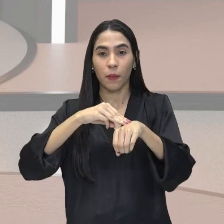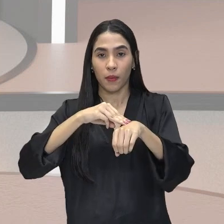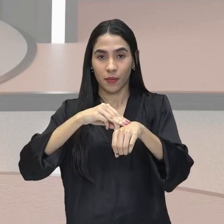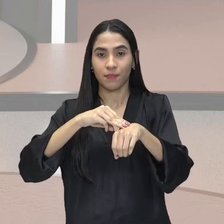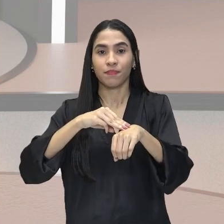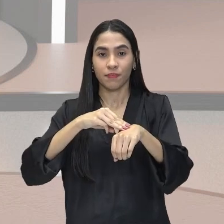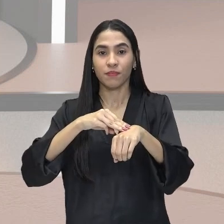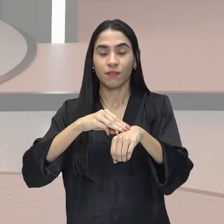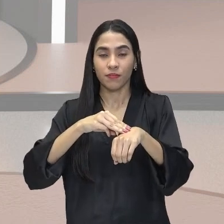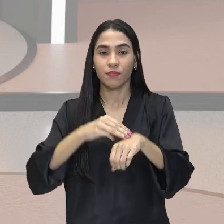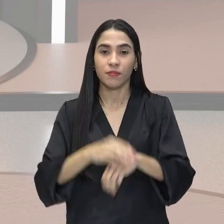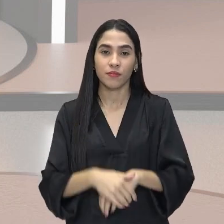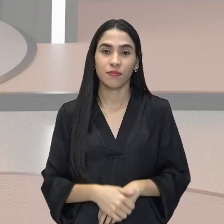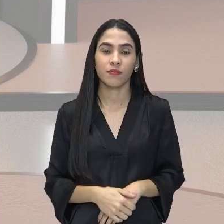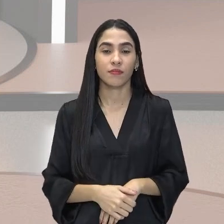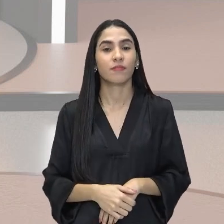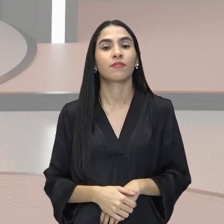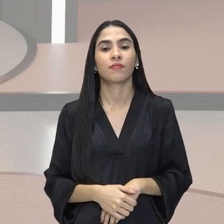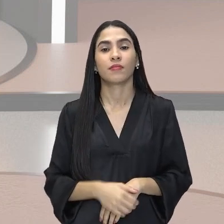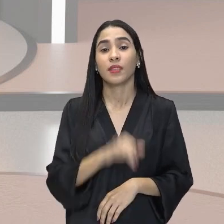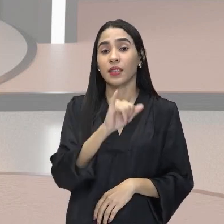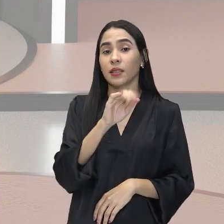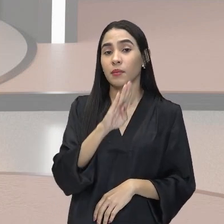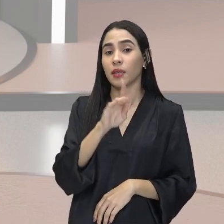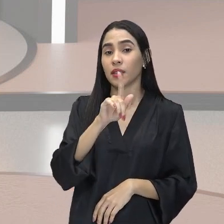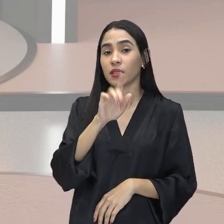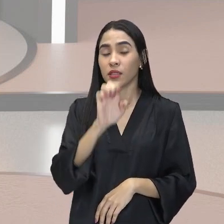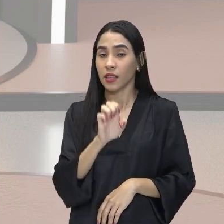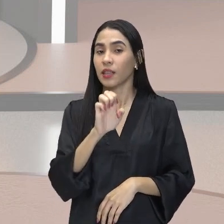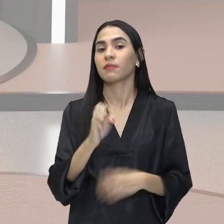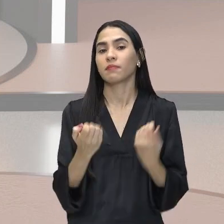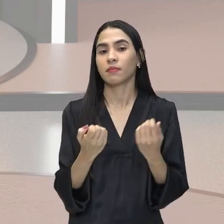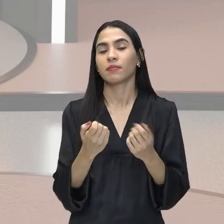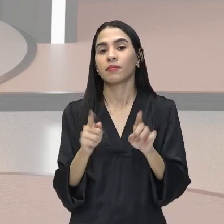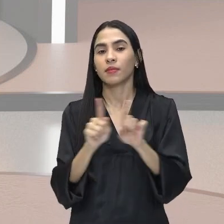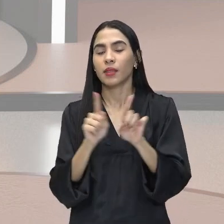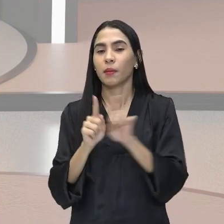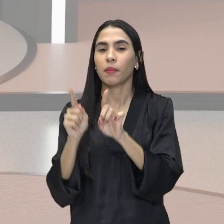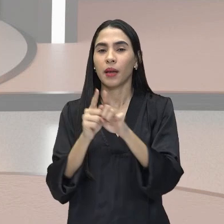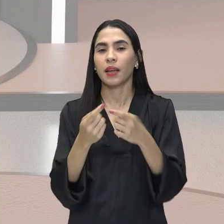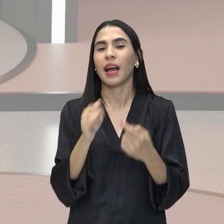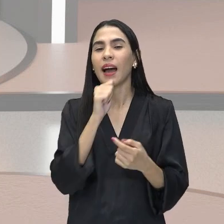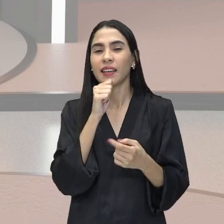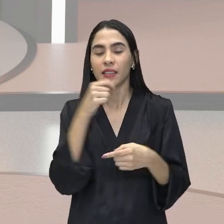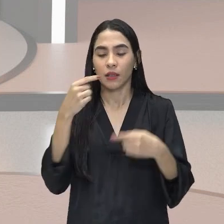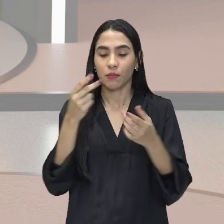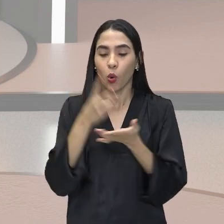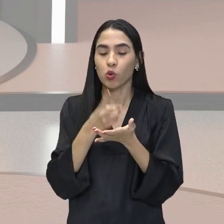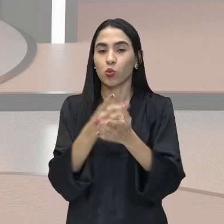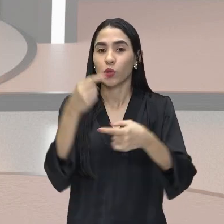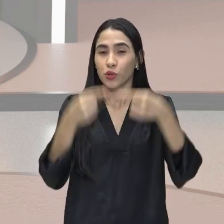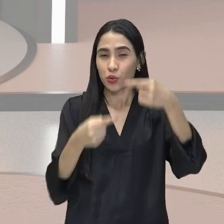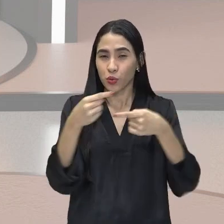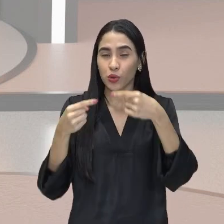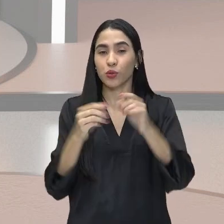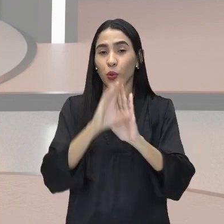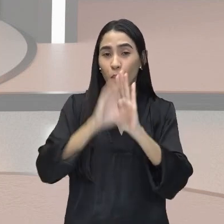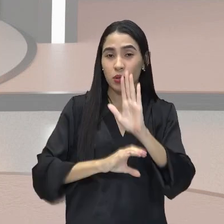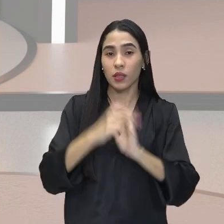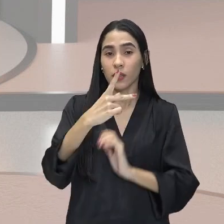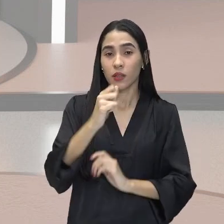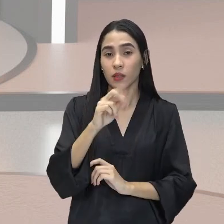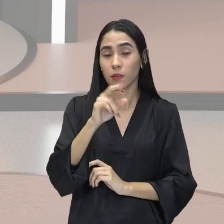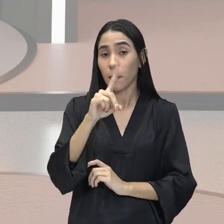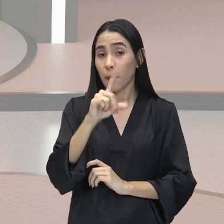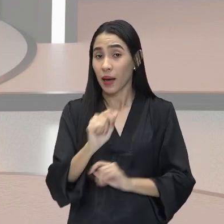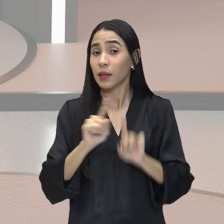parda também. Nosso IBGE trava aí algumas batalhas para esta definição, mas ela existe na